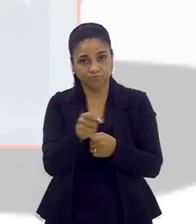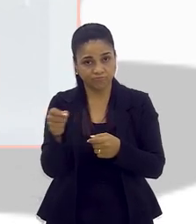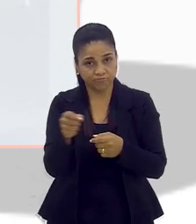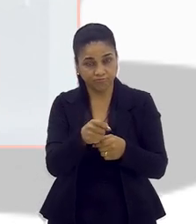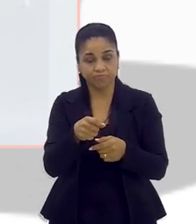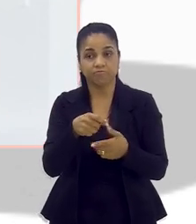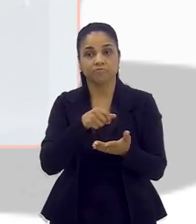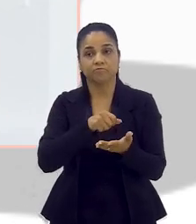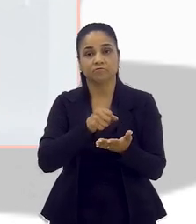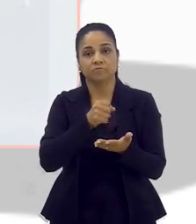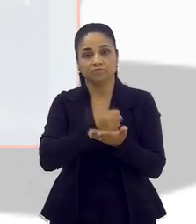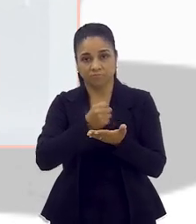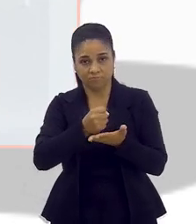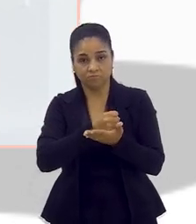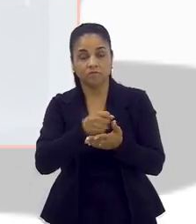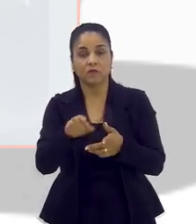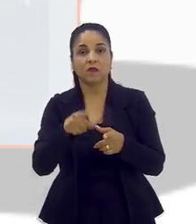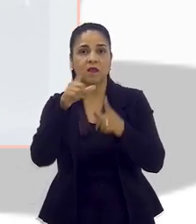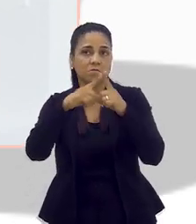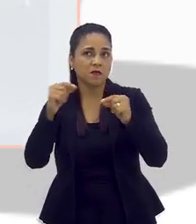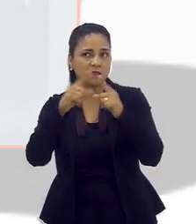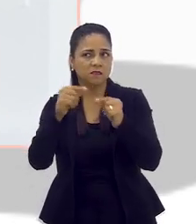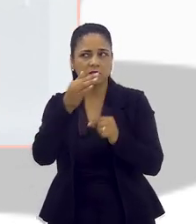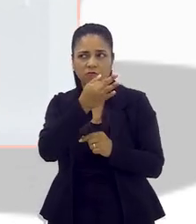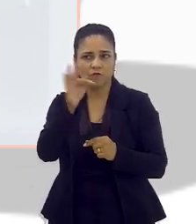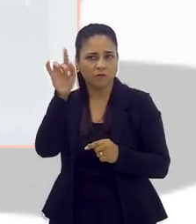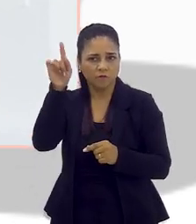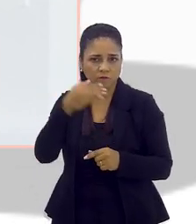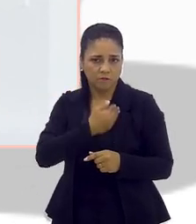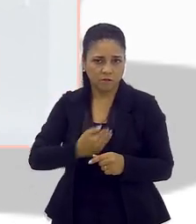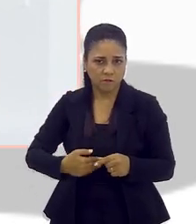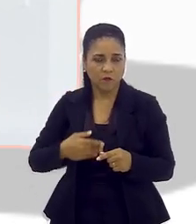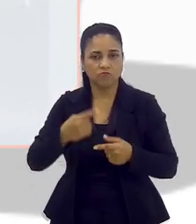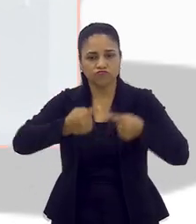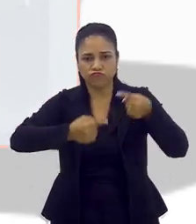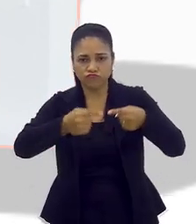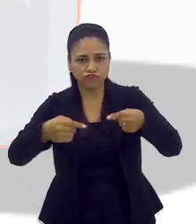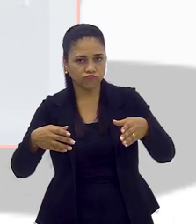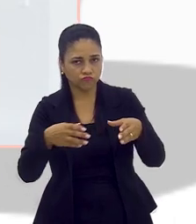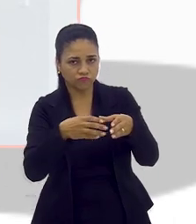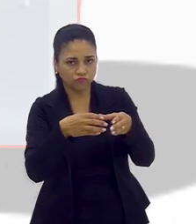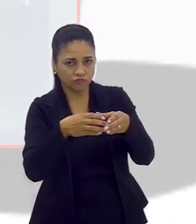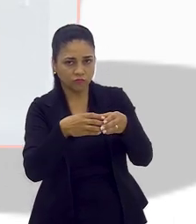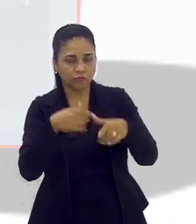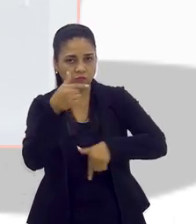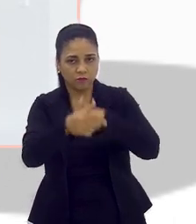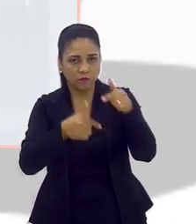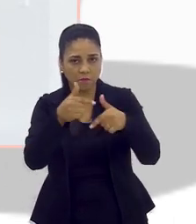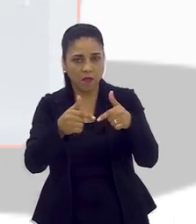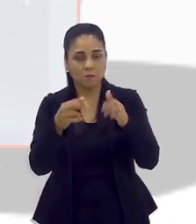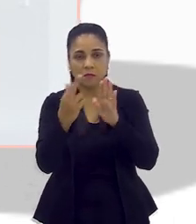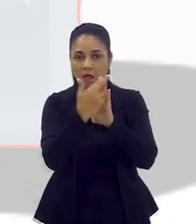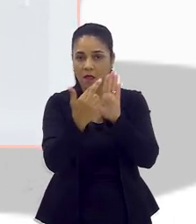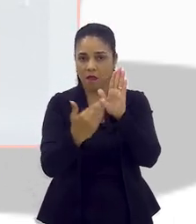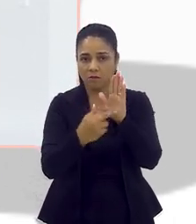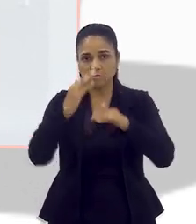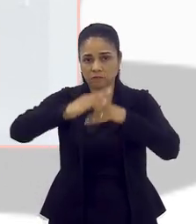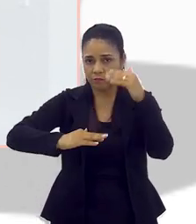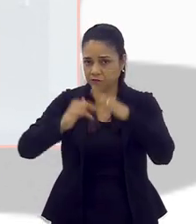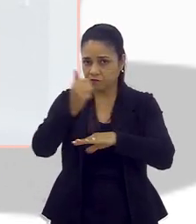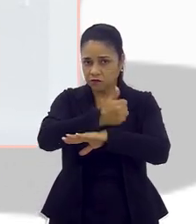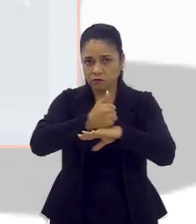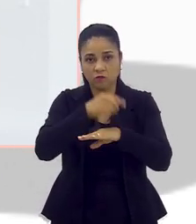chegou em Brasília, por parte do governo federal, a um grupo de trabalho, debatendo sobre a regulamentação dessa profissão,